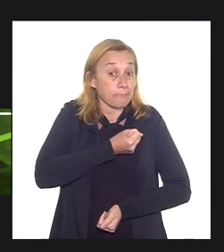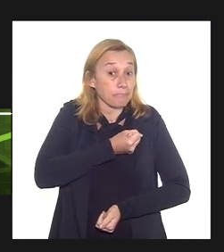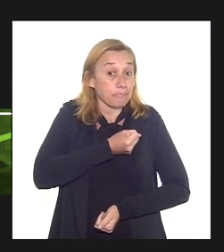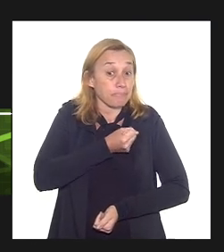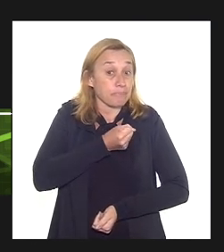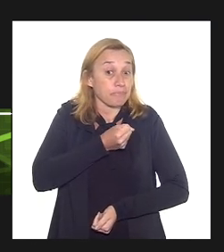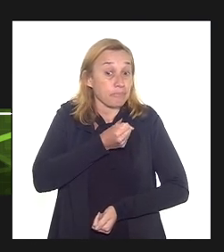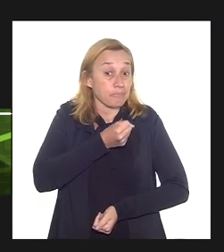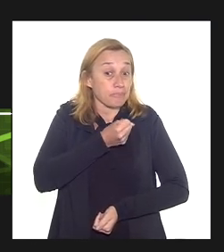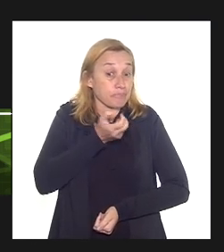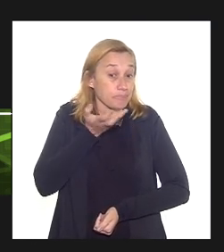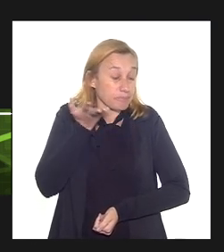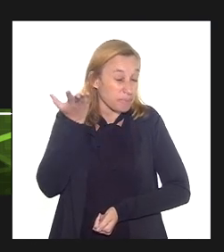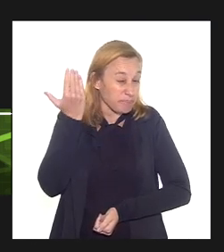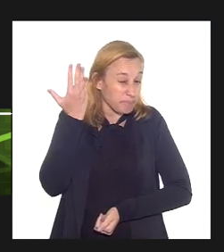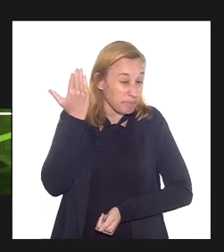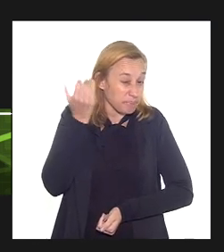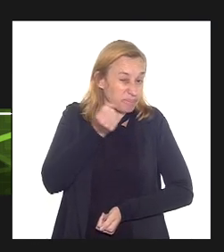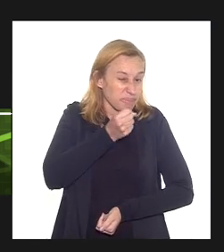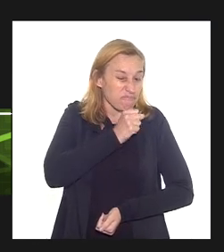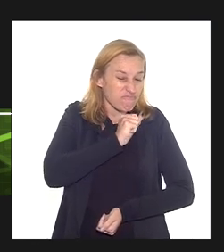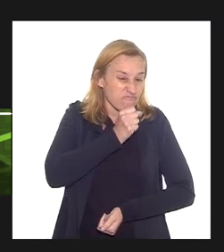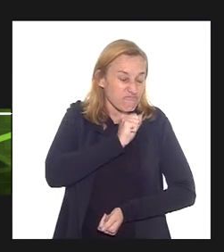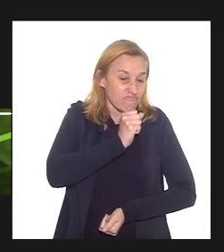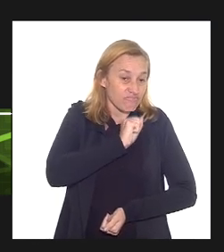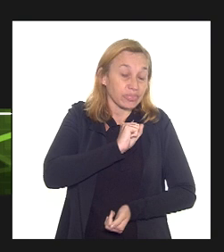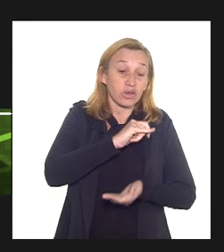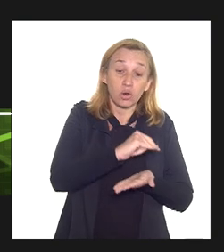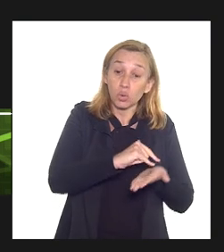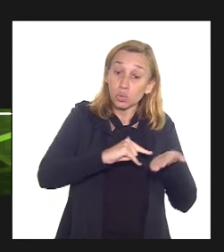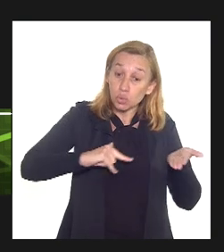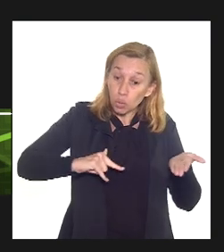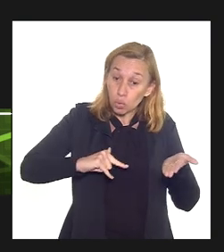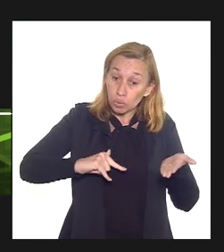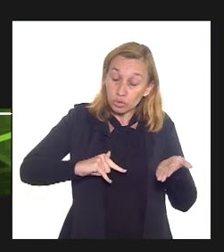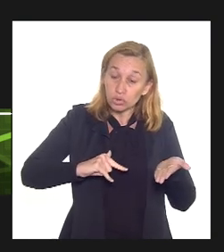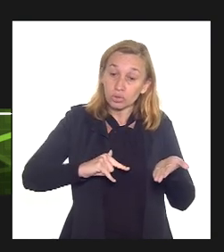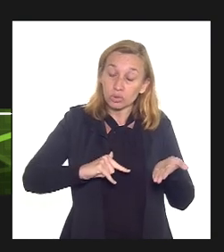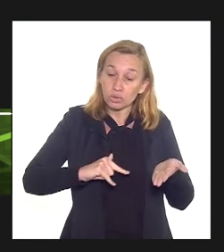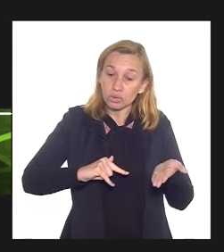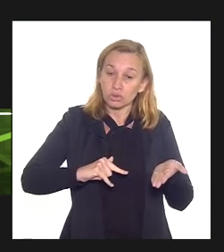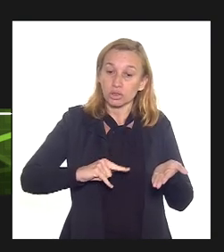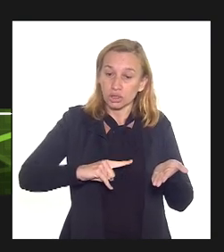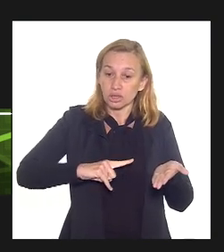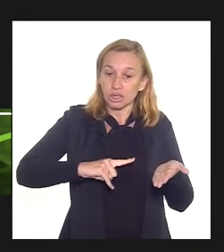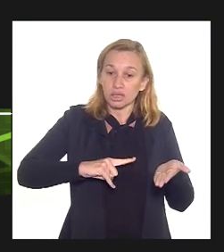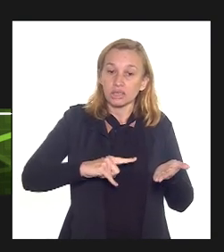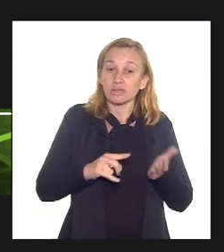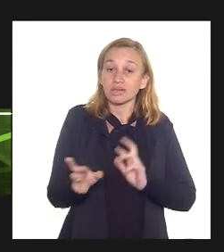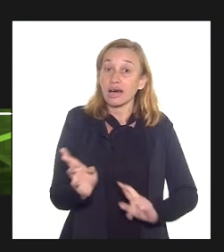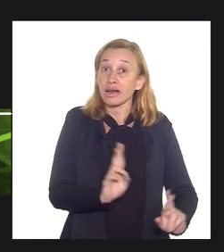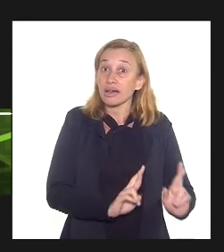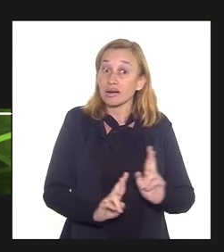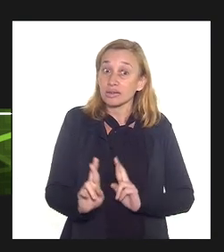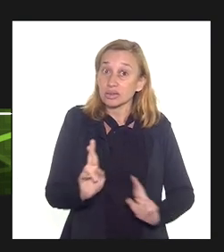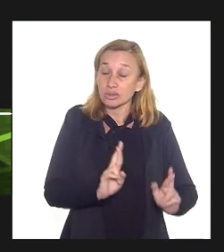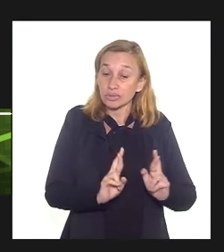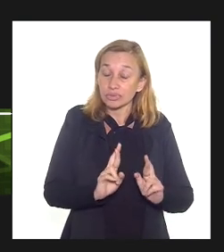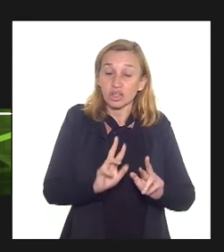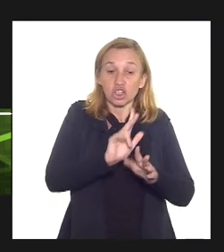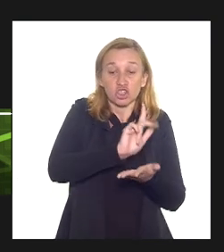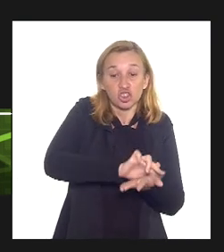documentos que devem estar associados a